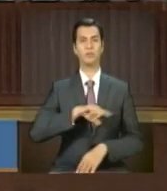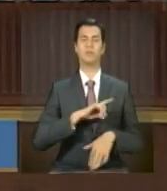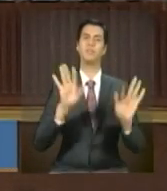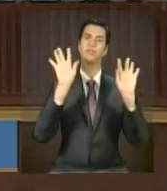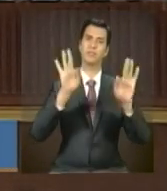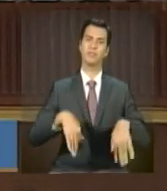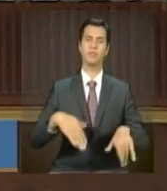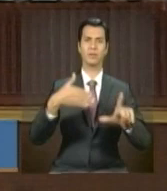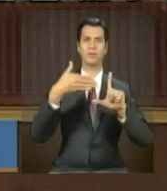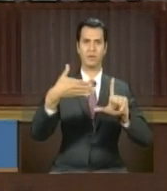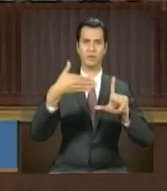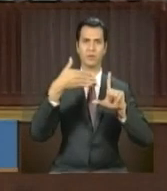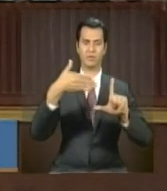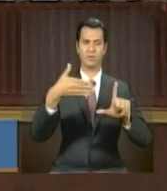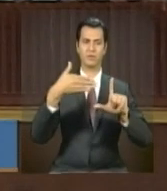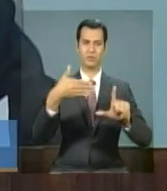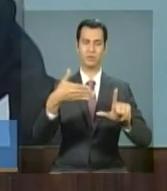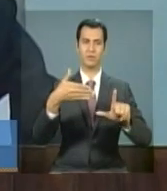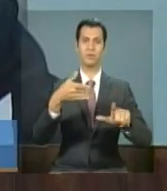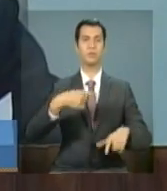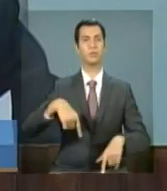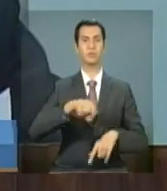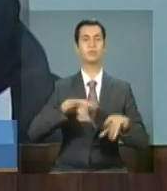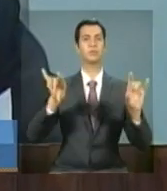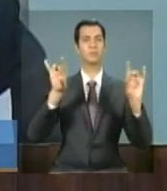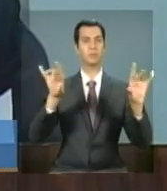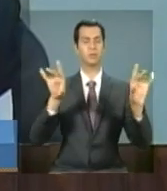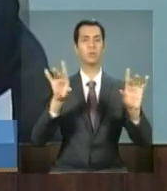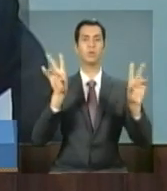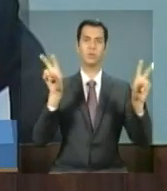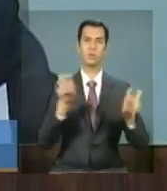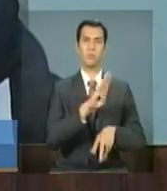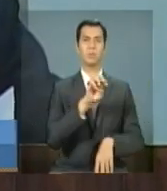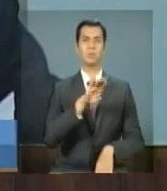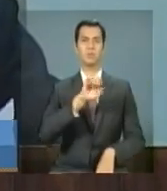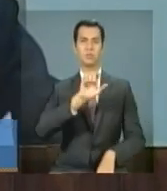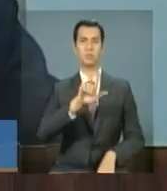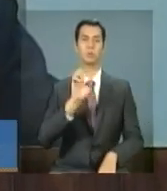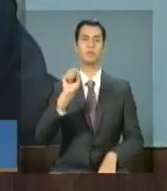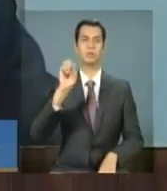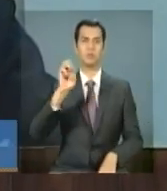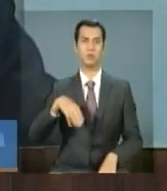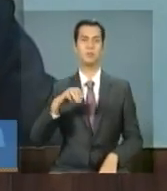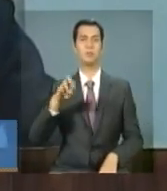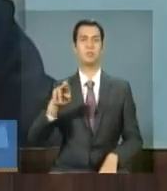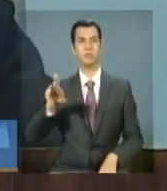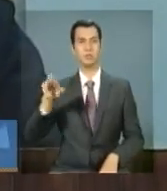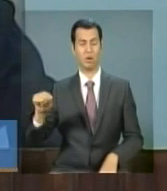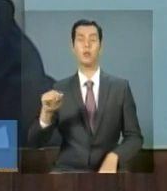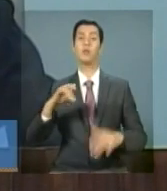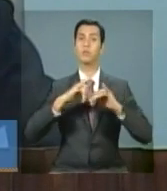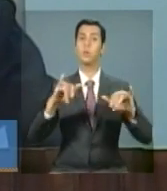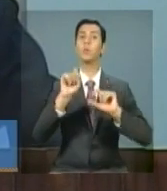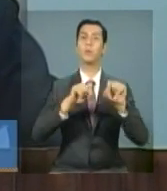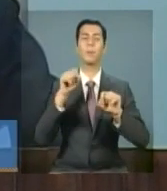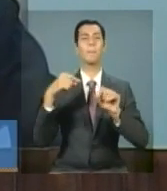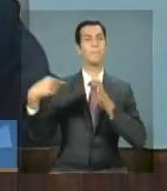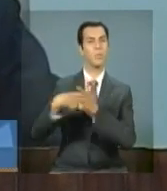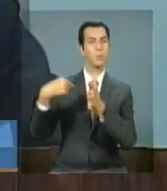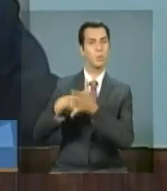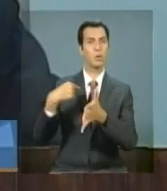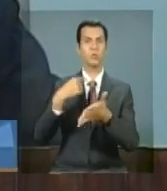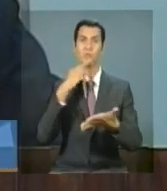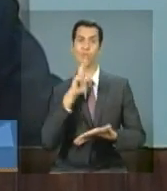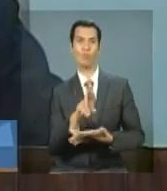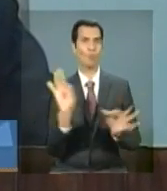teleconferência de mobilização do Plano Brasil Sem Miséria. Informo que todas as perguntas não respondidas estarão